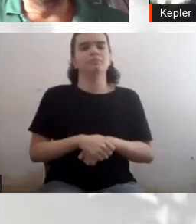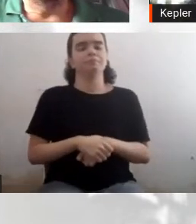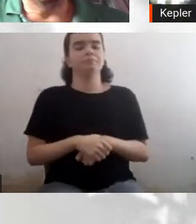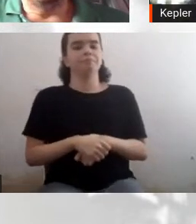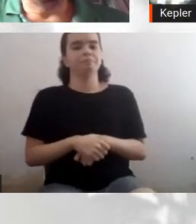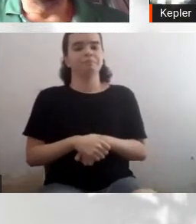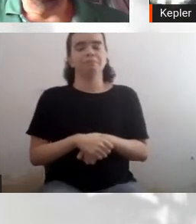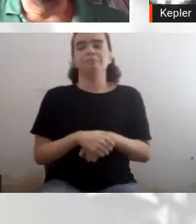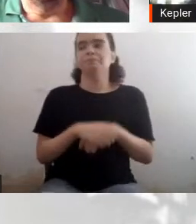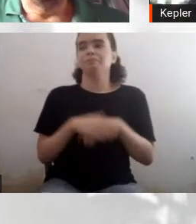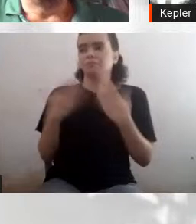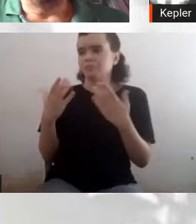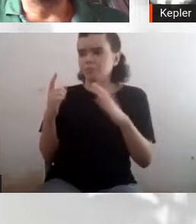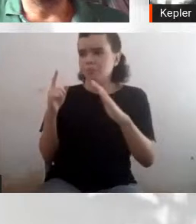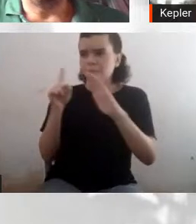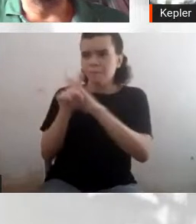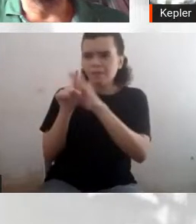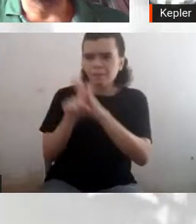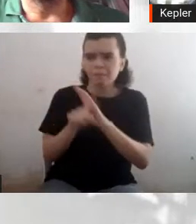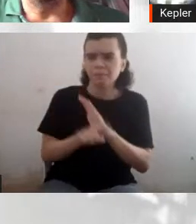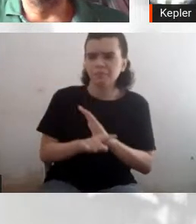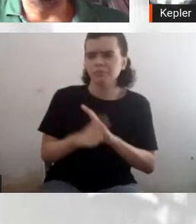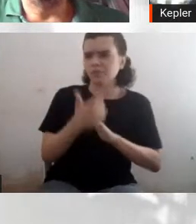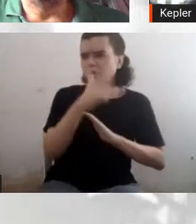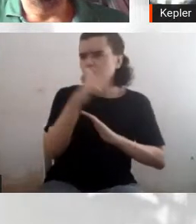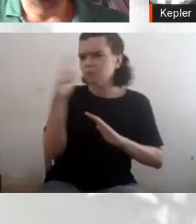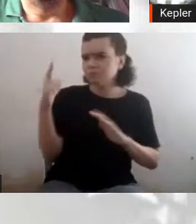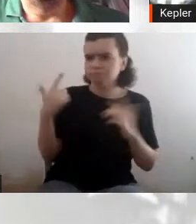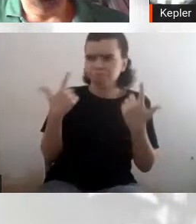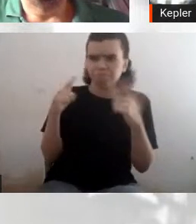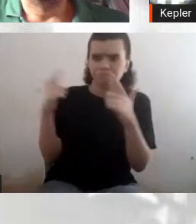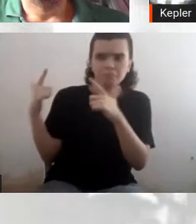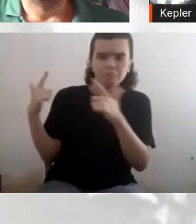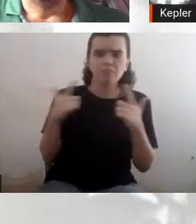Nenhuma pergunta a mais, né? Mais alguma pergunta para Sr. Tepler?